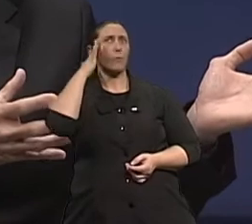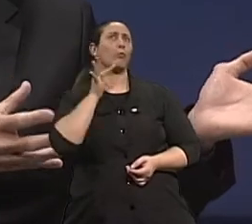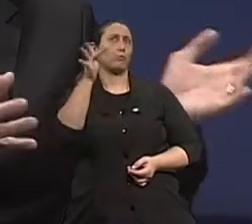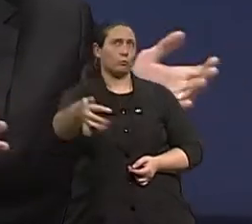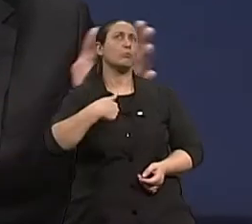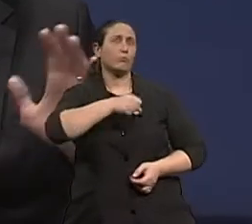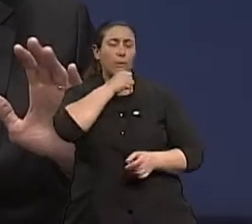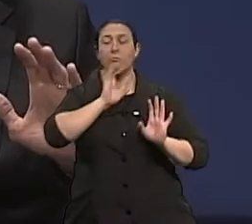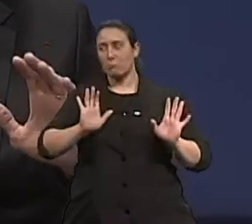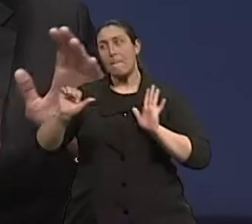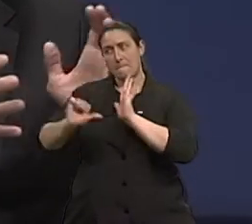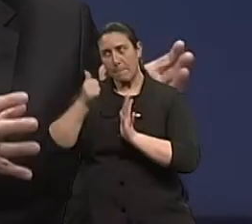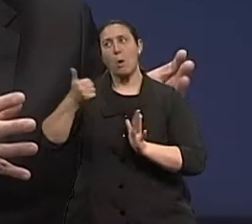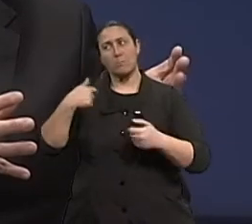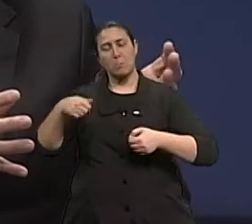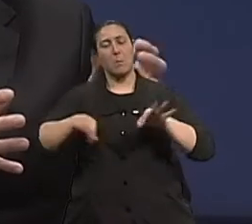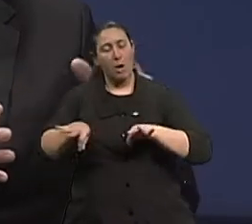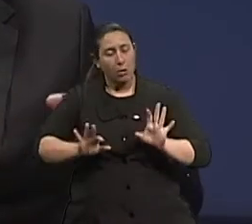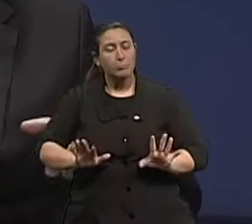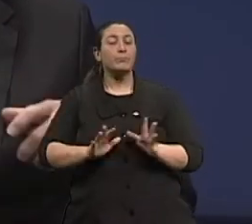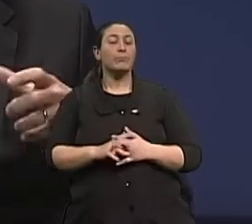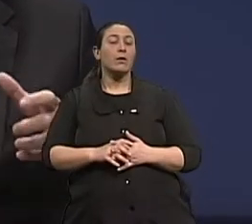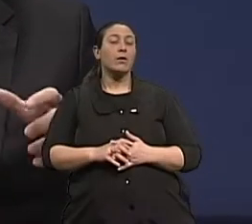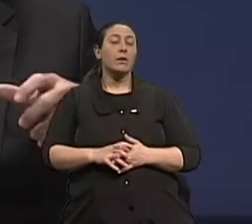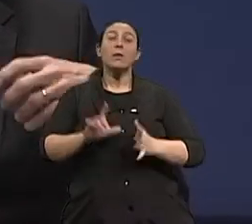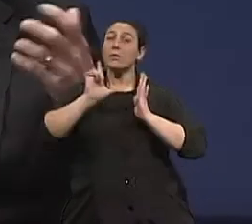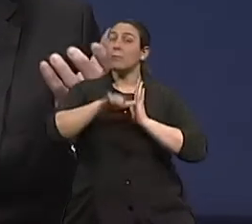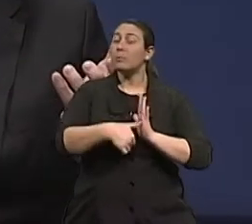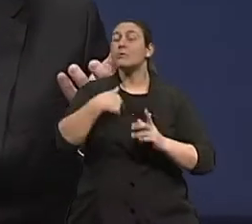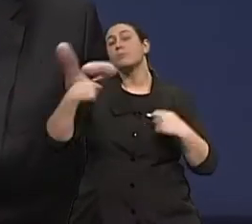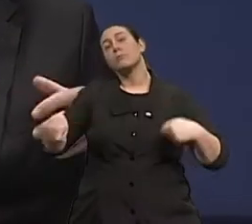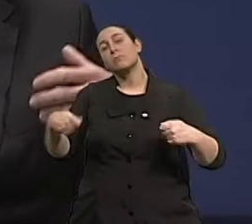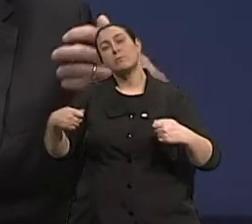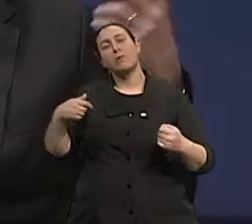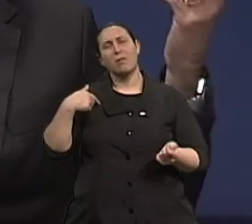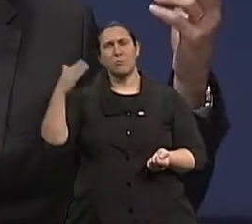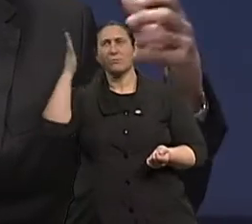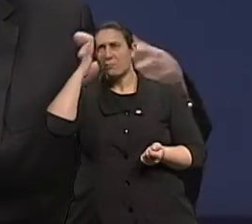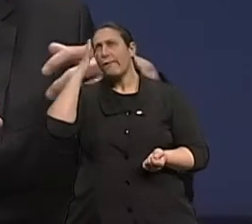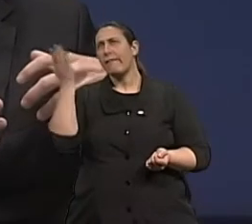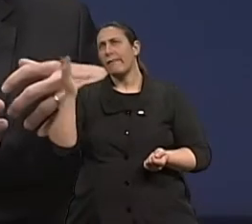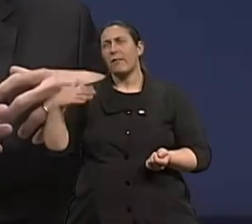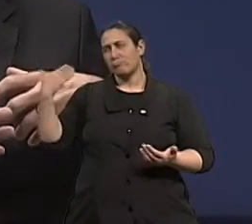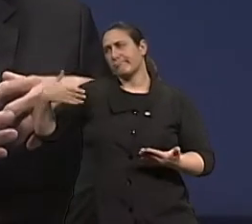alterações. que talvez eu tenha algumas limitações ou não. Mas eu tenho que, durante a minha vida, buscar uma vida com mais